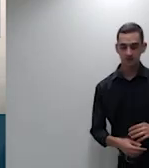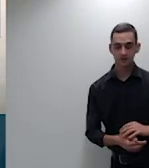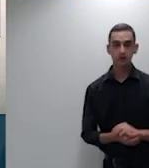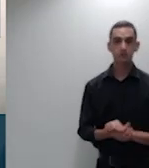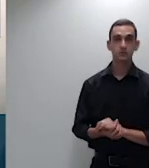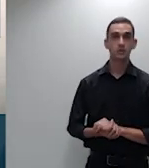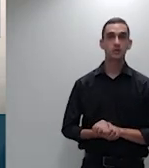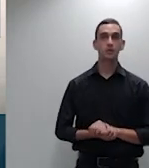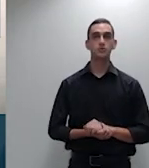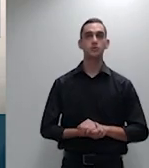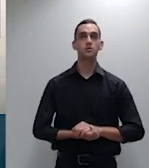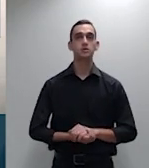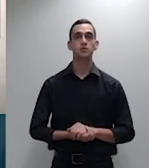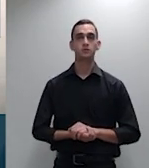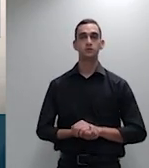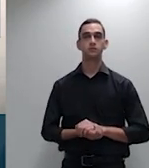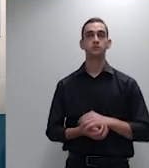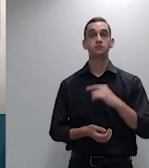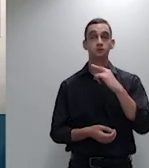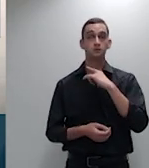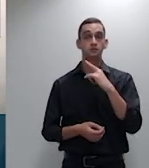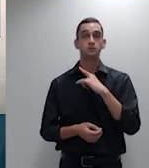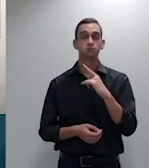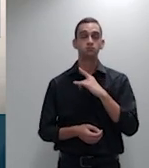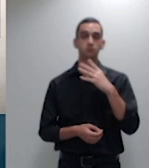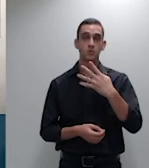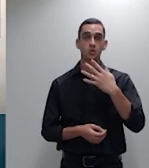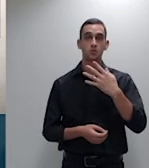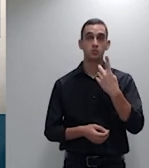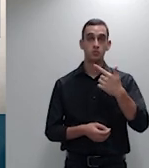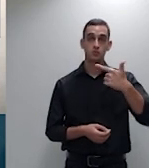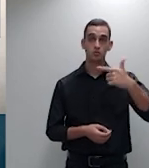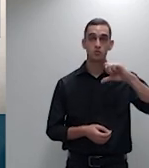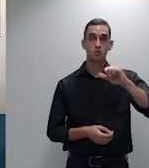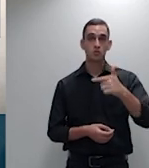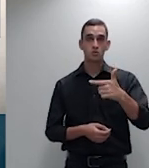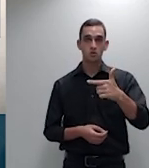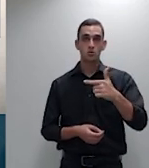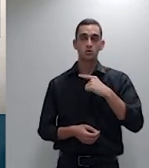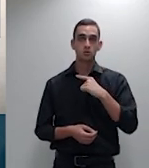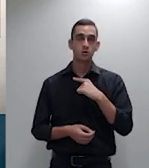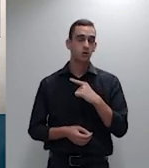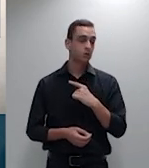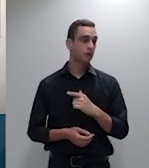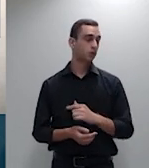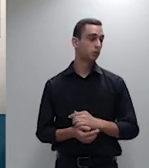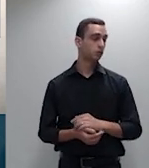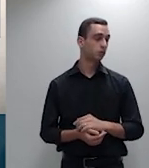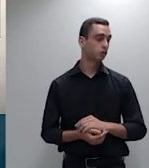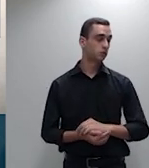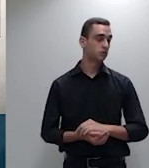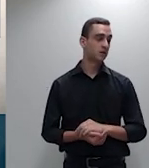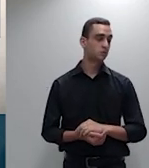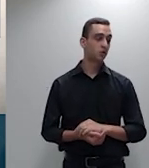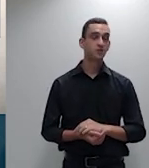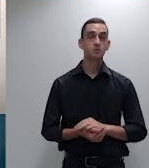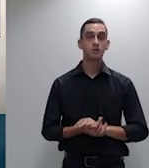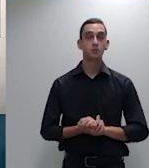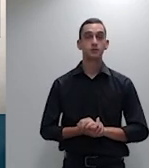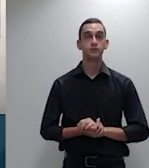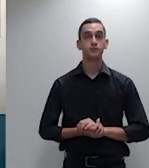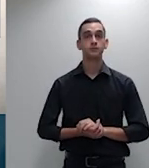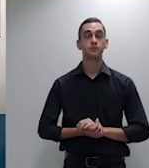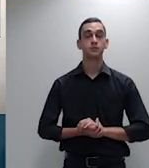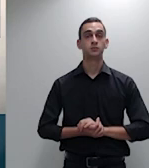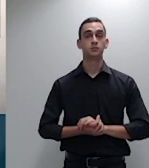artigo 4292, por intermédio de perícia grafotécnica ou mediante os meios de prova legais ou moralmente legítimos